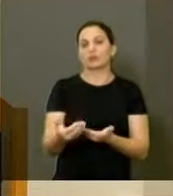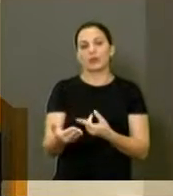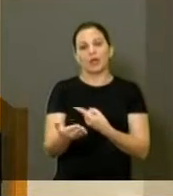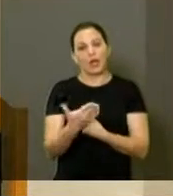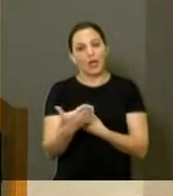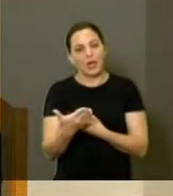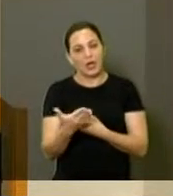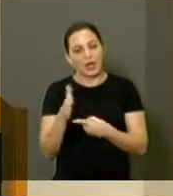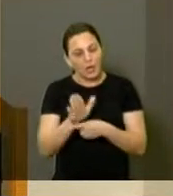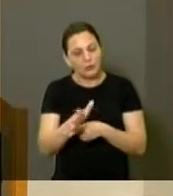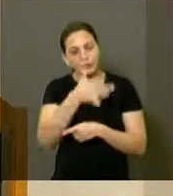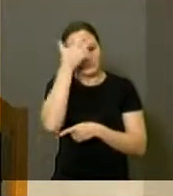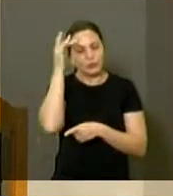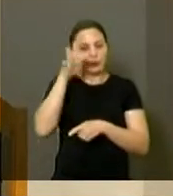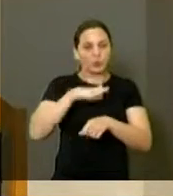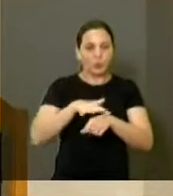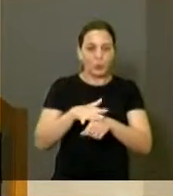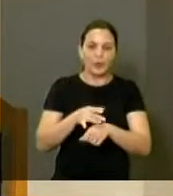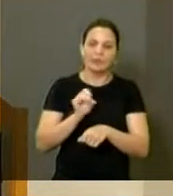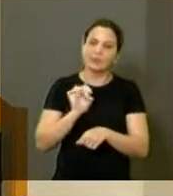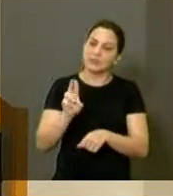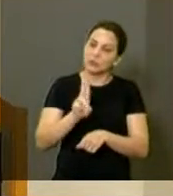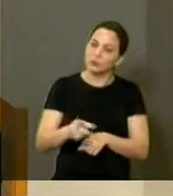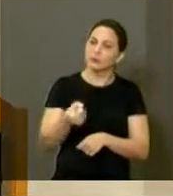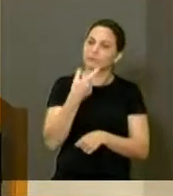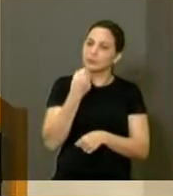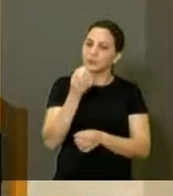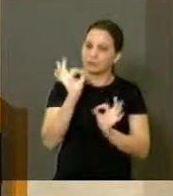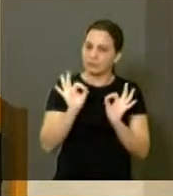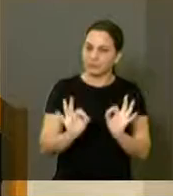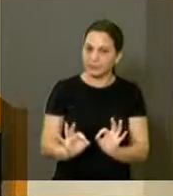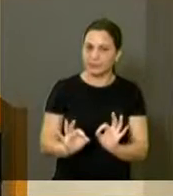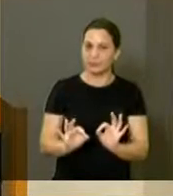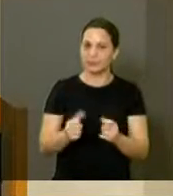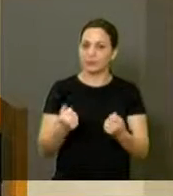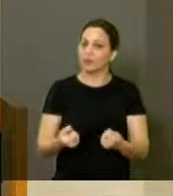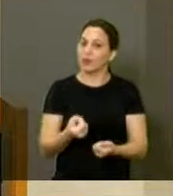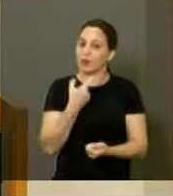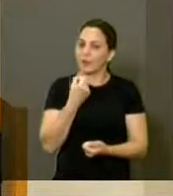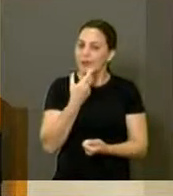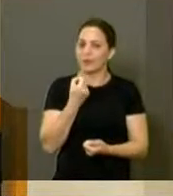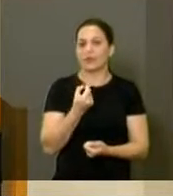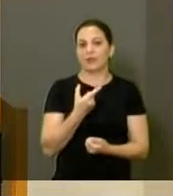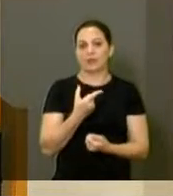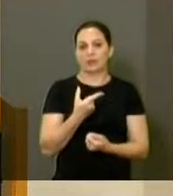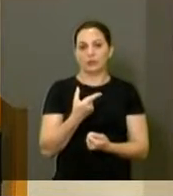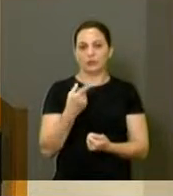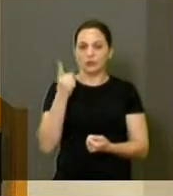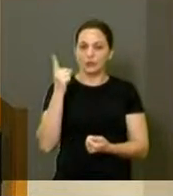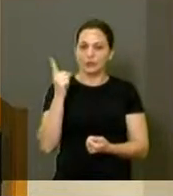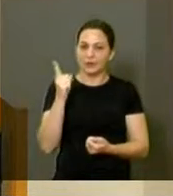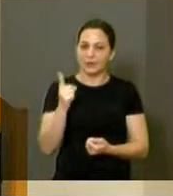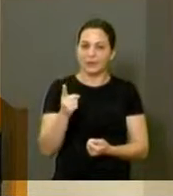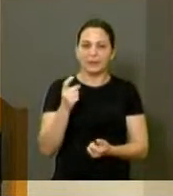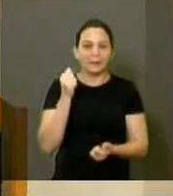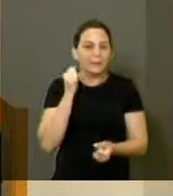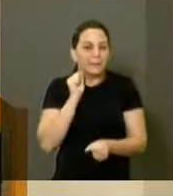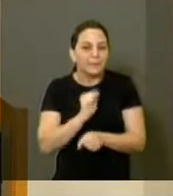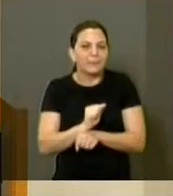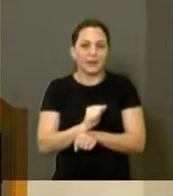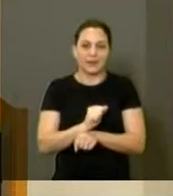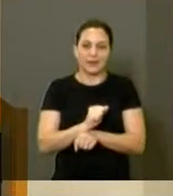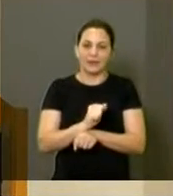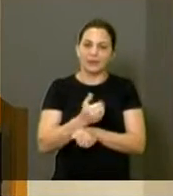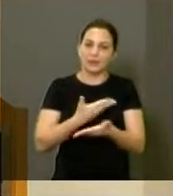situação quando o paciente está medicado. E, quando se toma remédio e se interrompe o tratamento, a doença